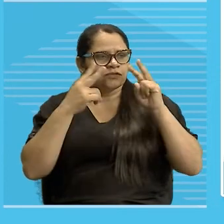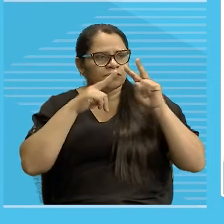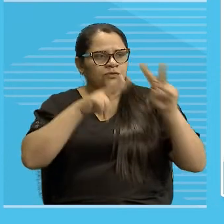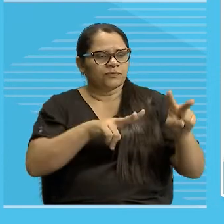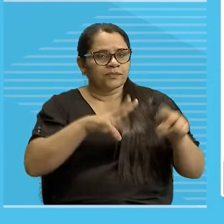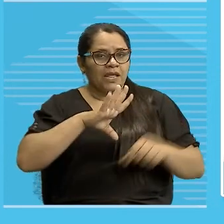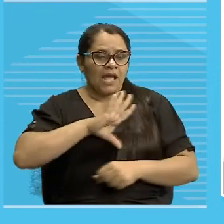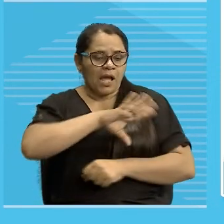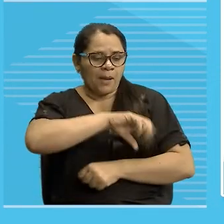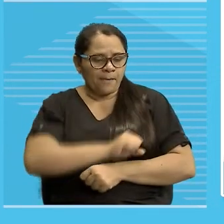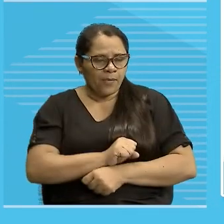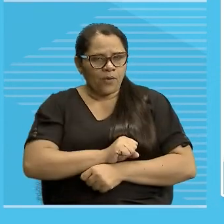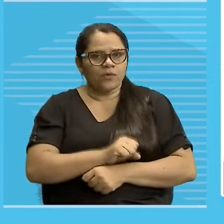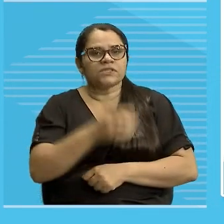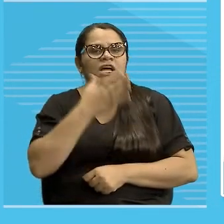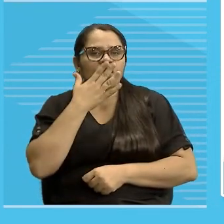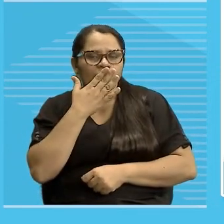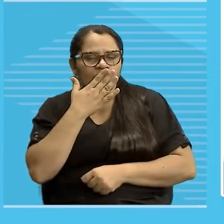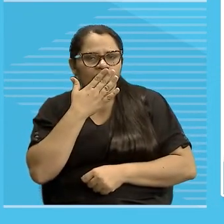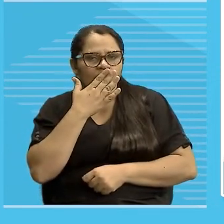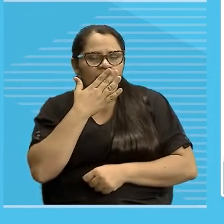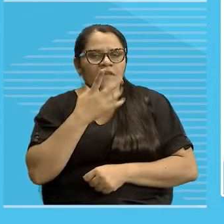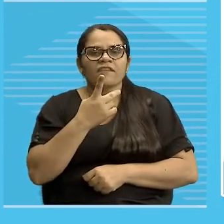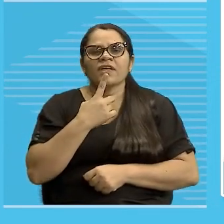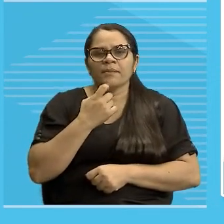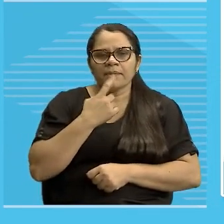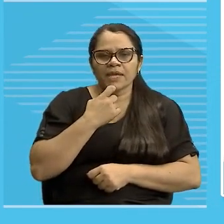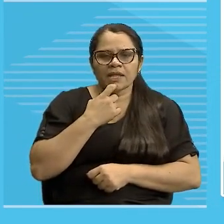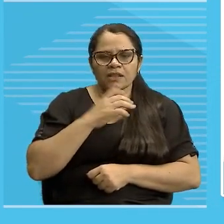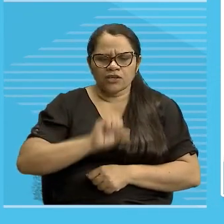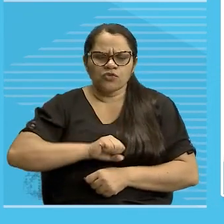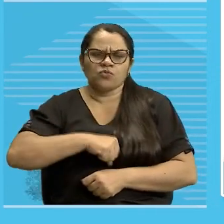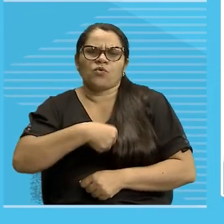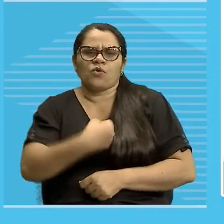amor em vermelhinho, ó, e ódio em azulzinho,